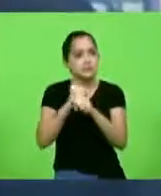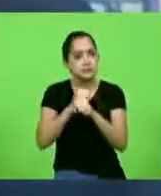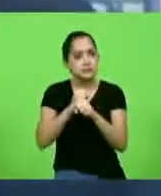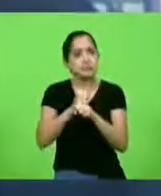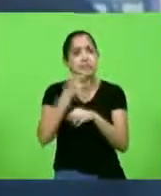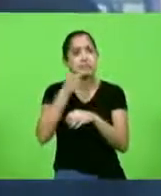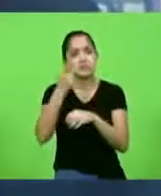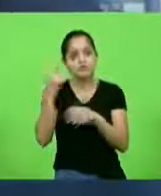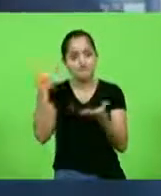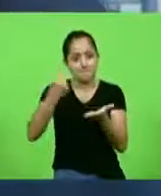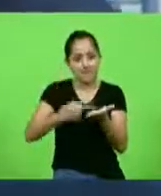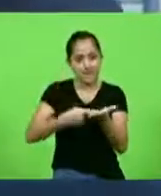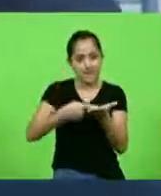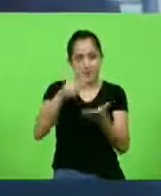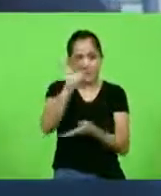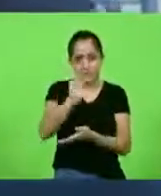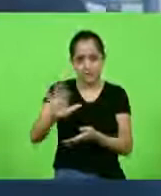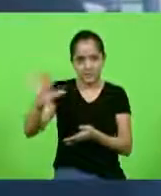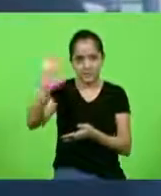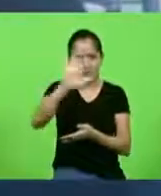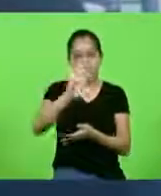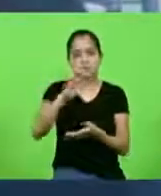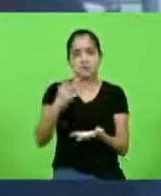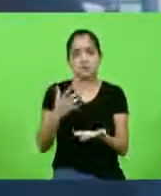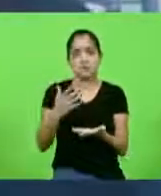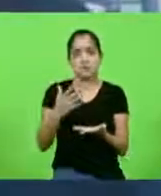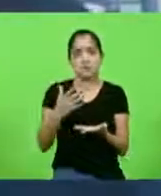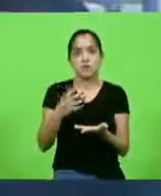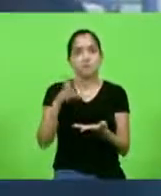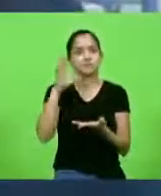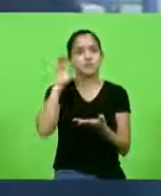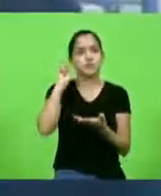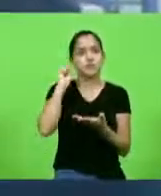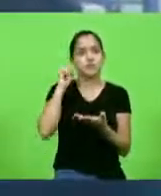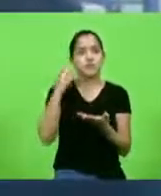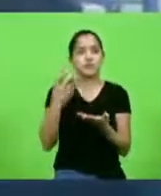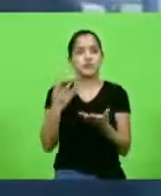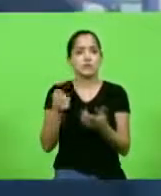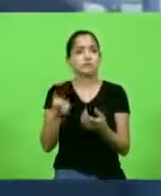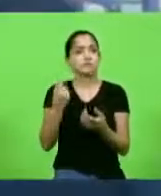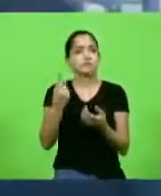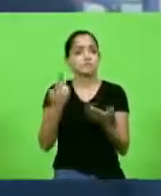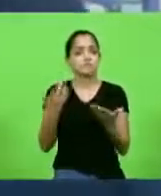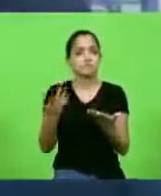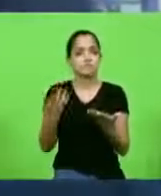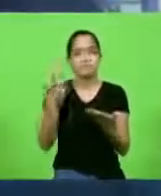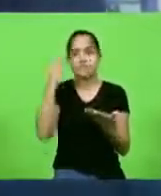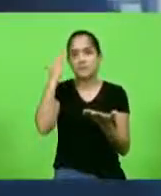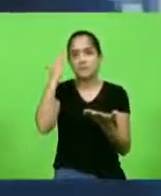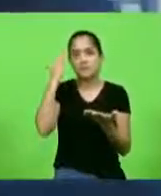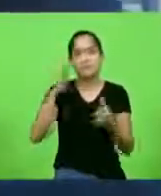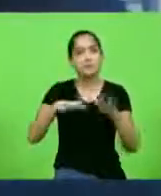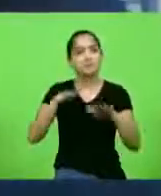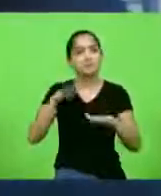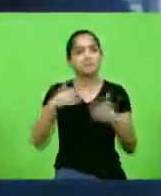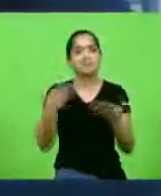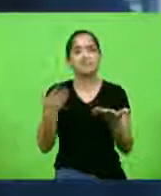em pacto federativo, certo? O cidadão que ouvisse o pacto federativo muitas vezes não entende, tá?